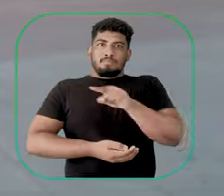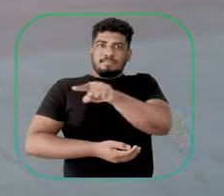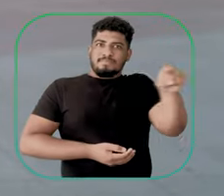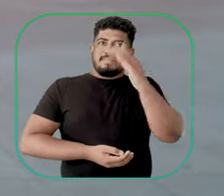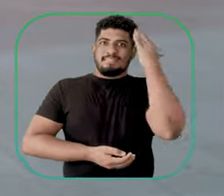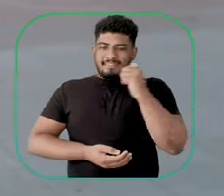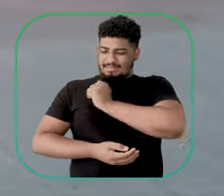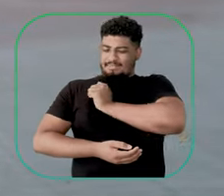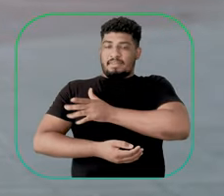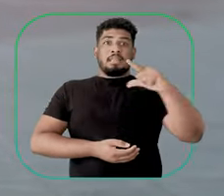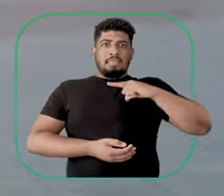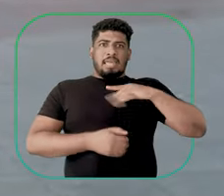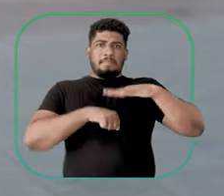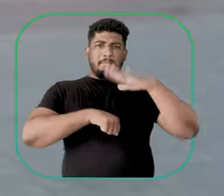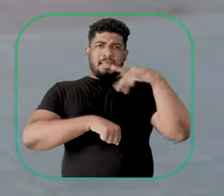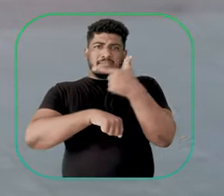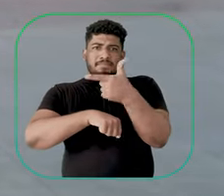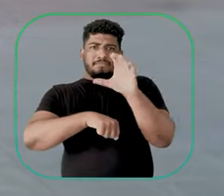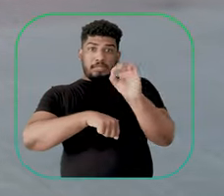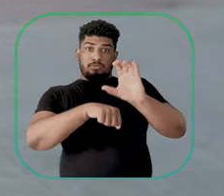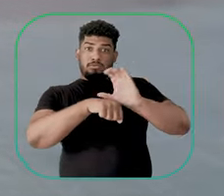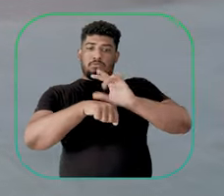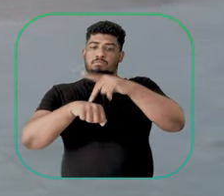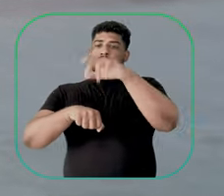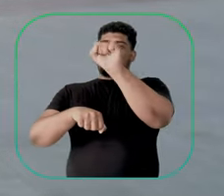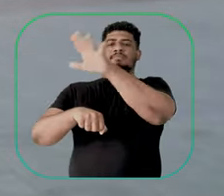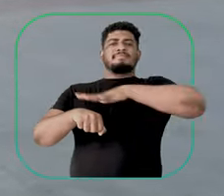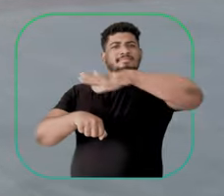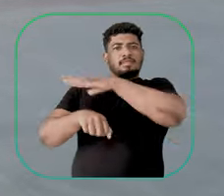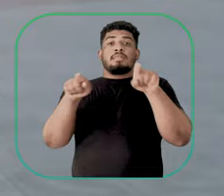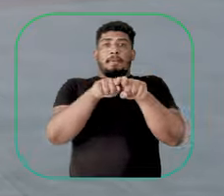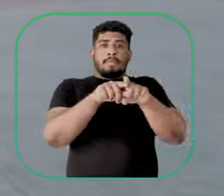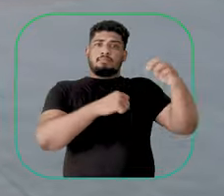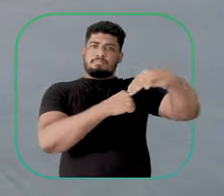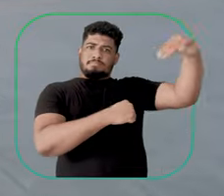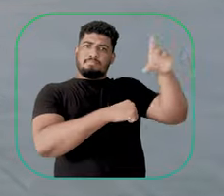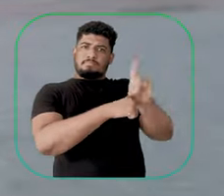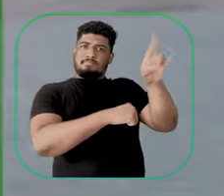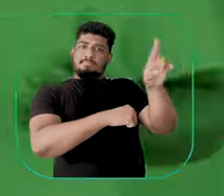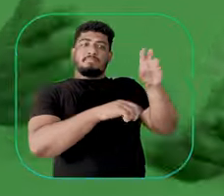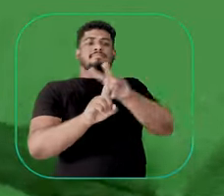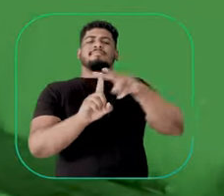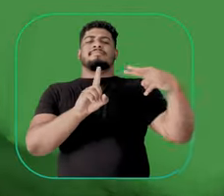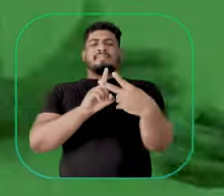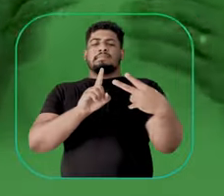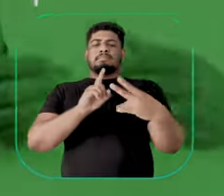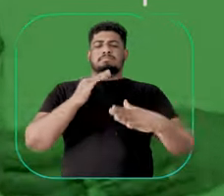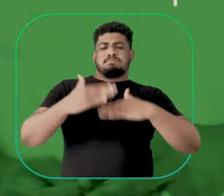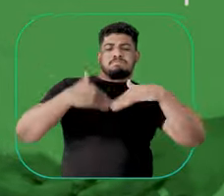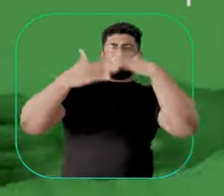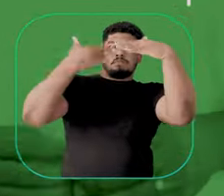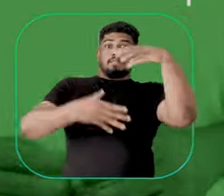Você sabia que o IFPE tem mais de 20 cursos de pós-graduação, tanto lato quanto o Estrito Censo? E na perspectiva de